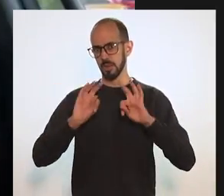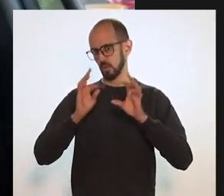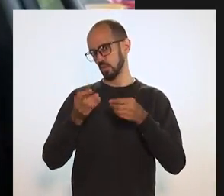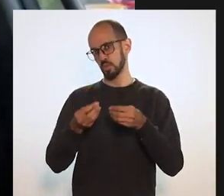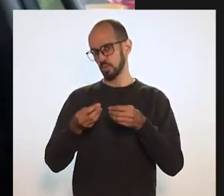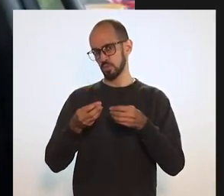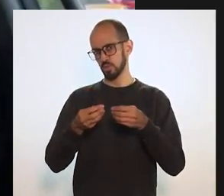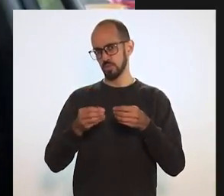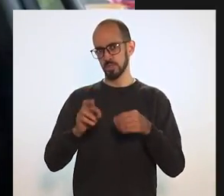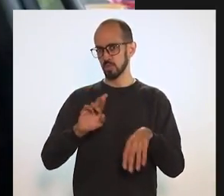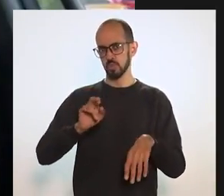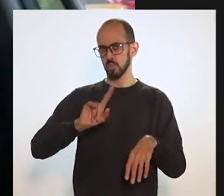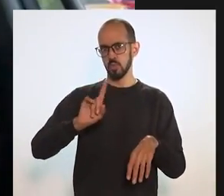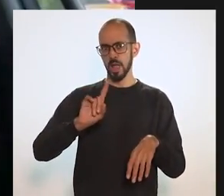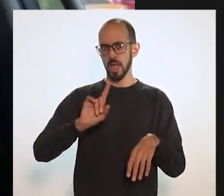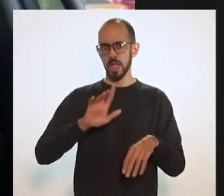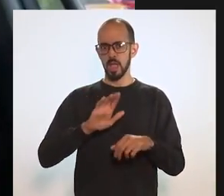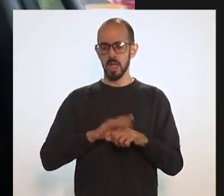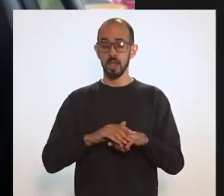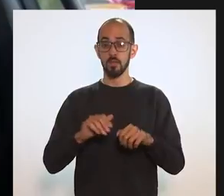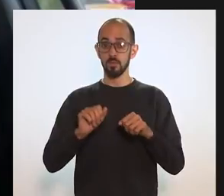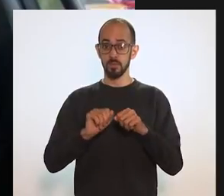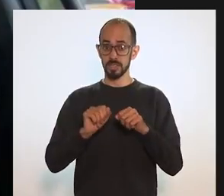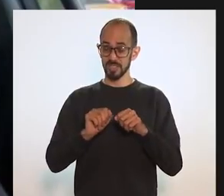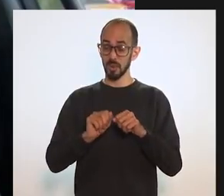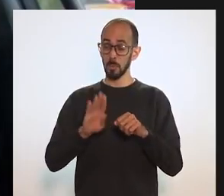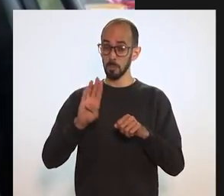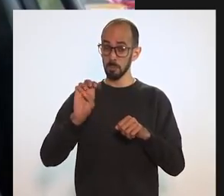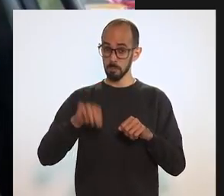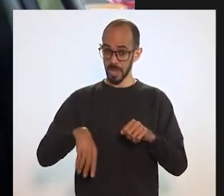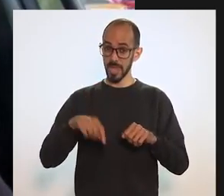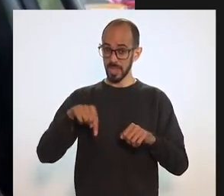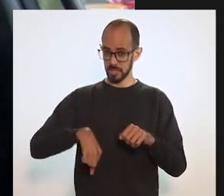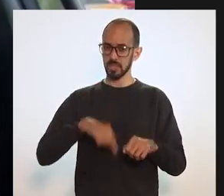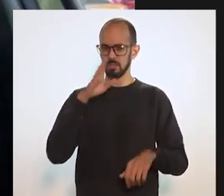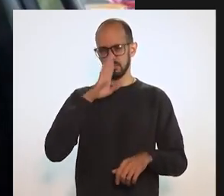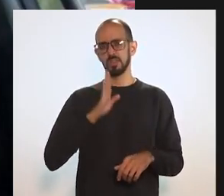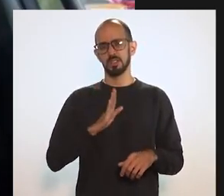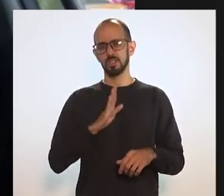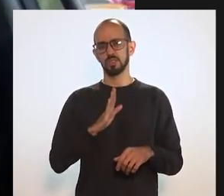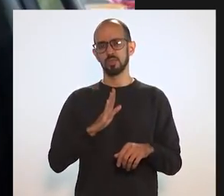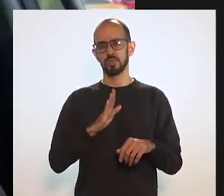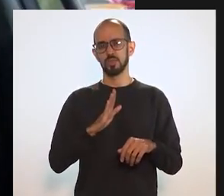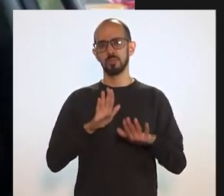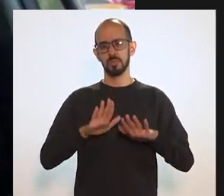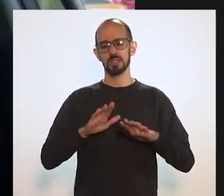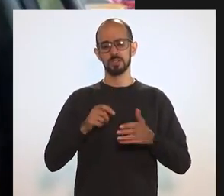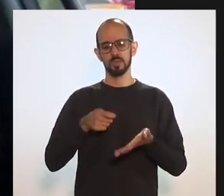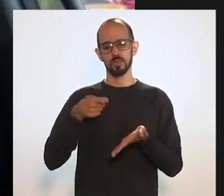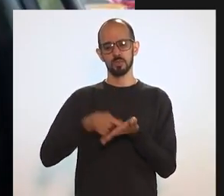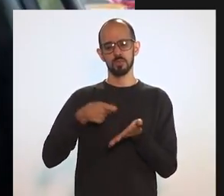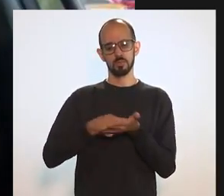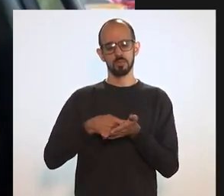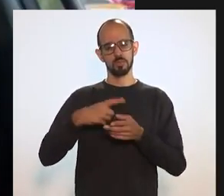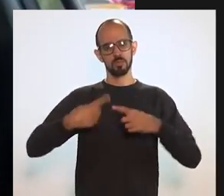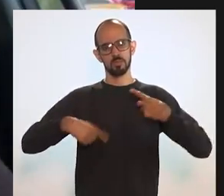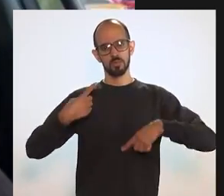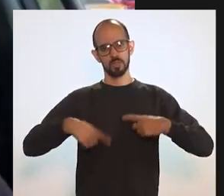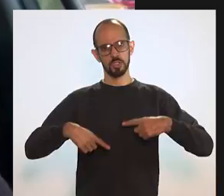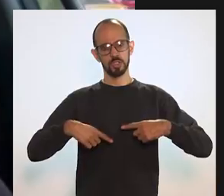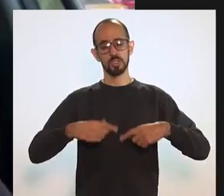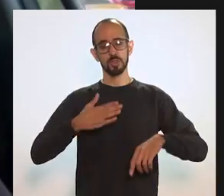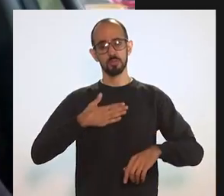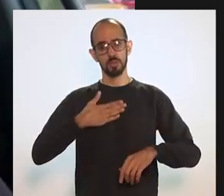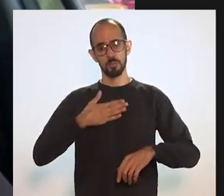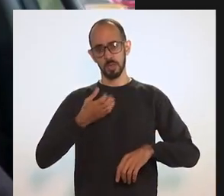Então, não faria sentido nós que temos essa tradição e fazemos isso bem feito há tanto tempo, inverter. Como pressão política,